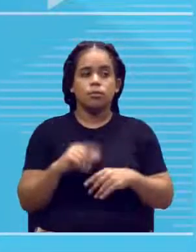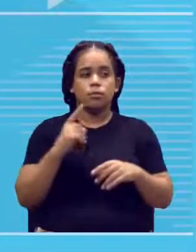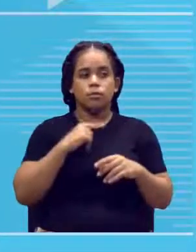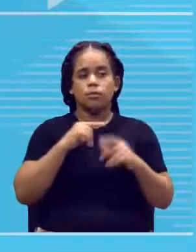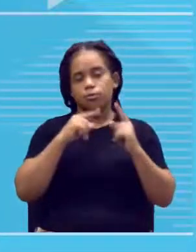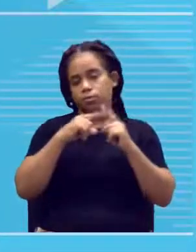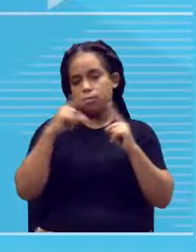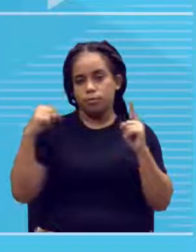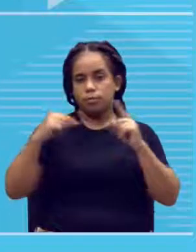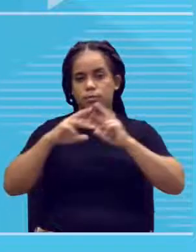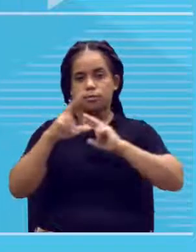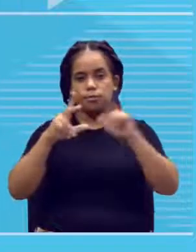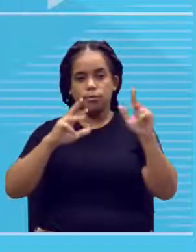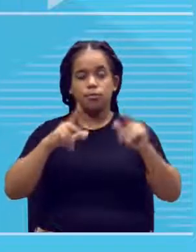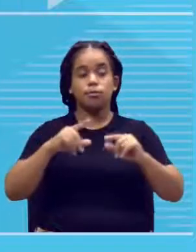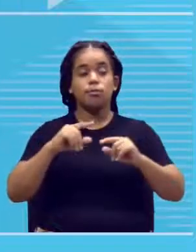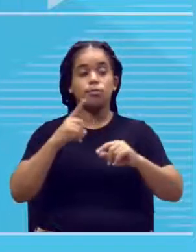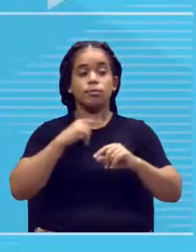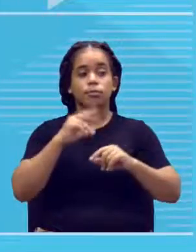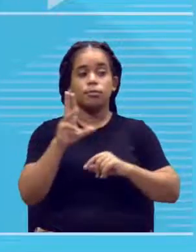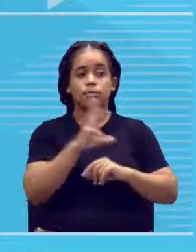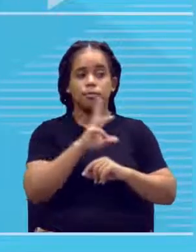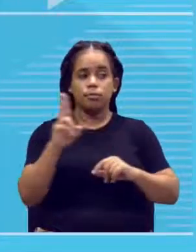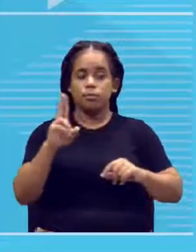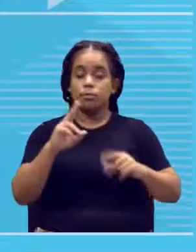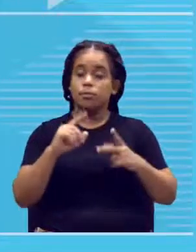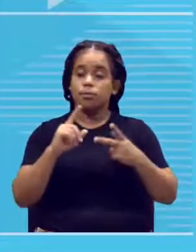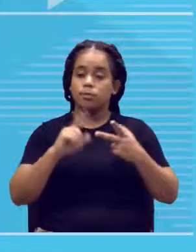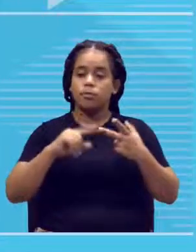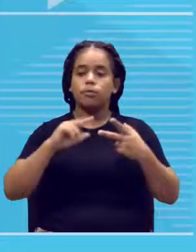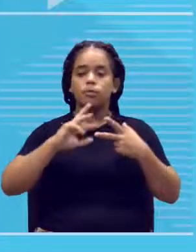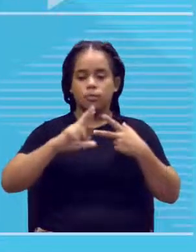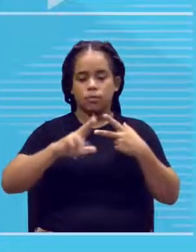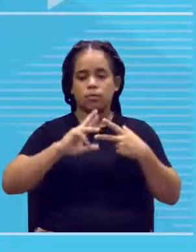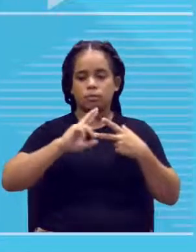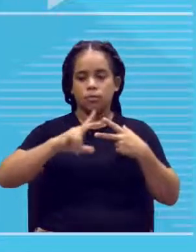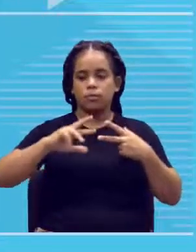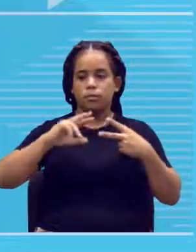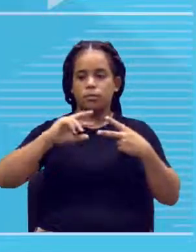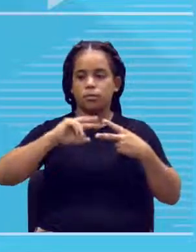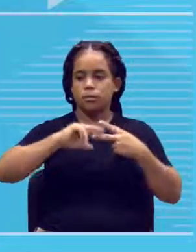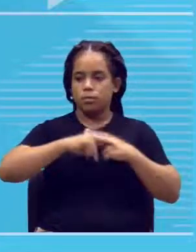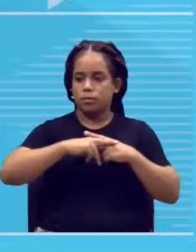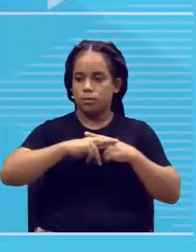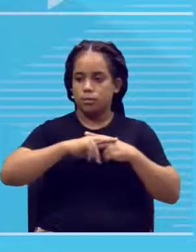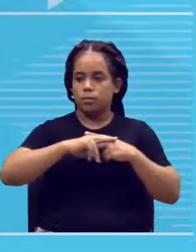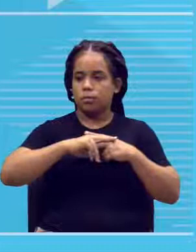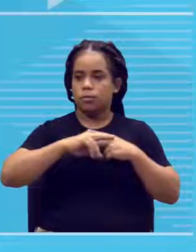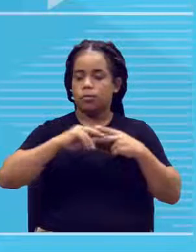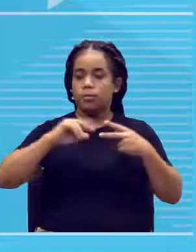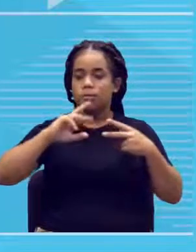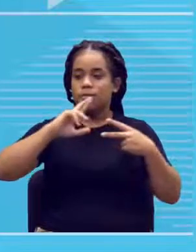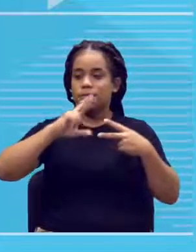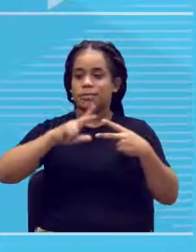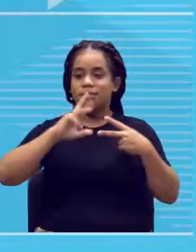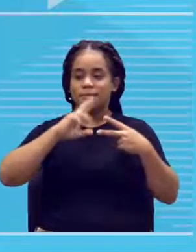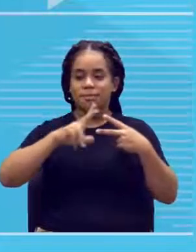variações deles, a gente chama de heterozigoto. Esse hétero vem de